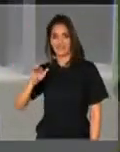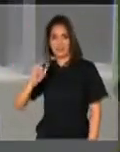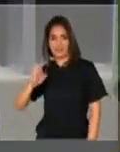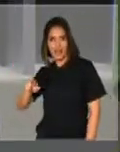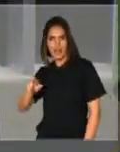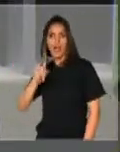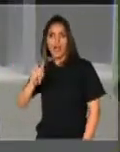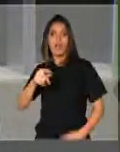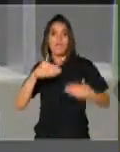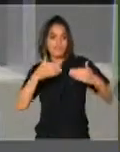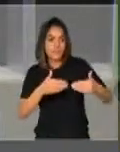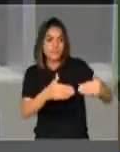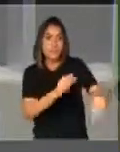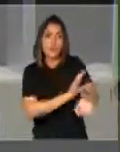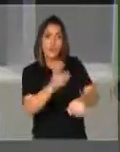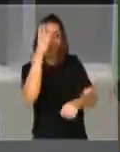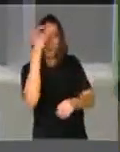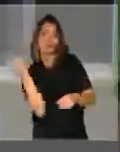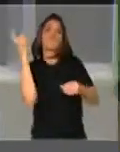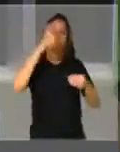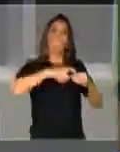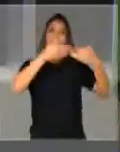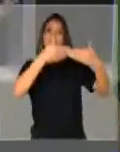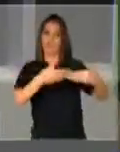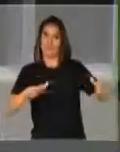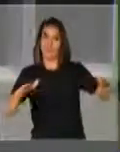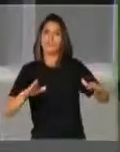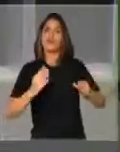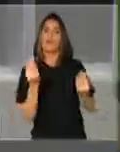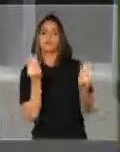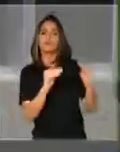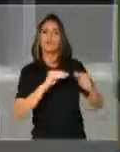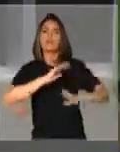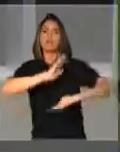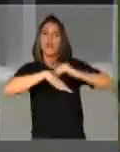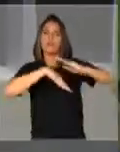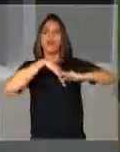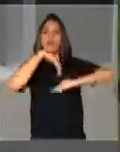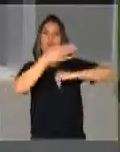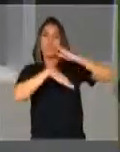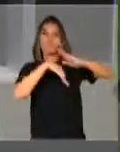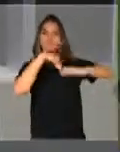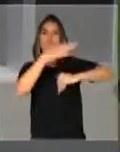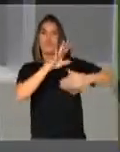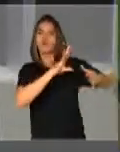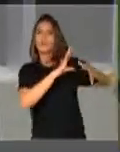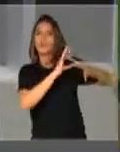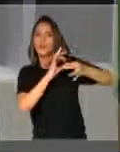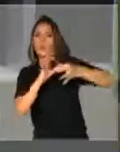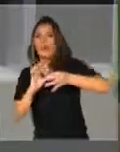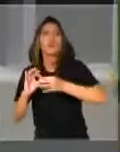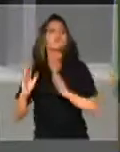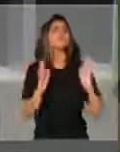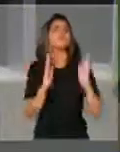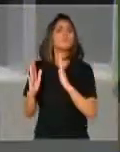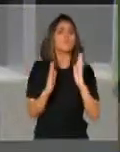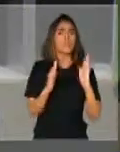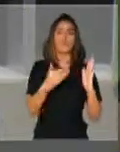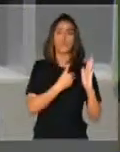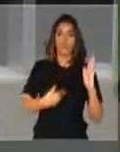a atuar. E ele só foi sendo incrementado e fortalecido no contexto dos governos